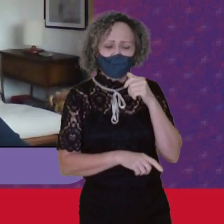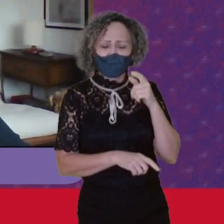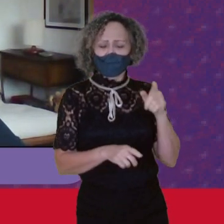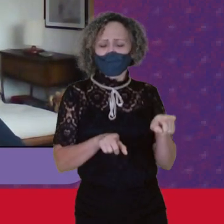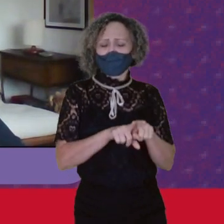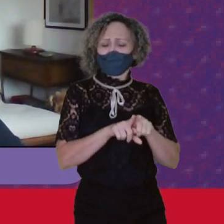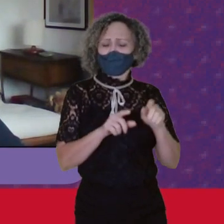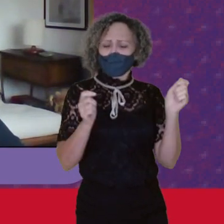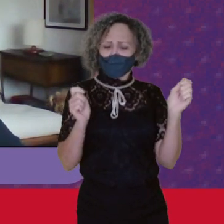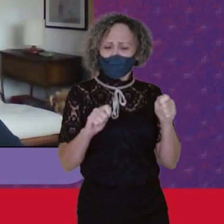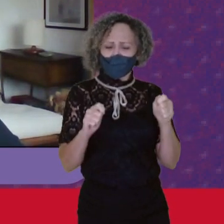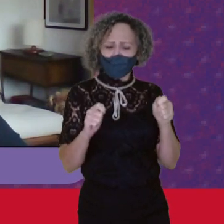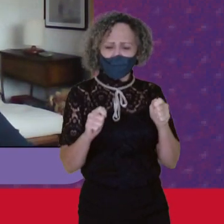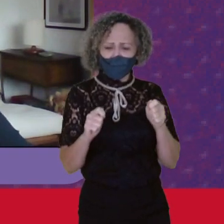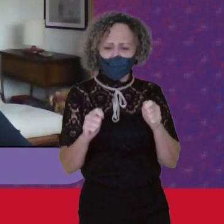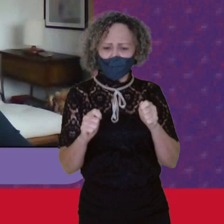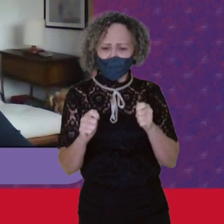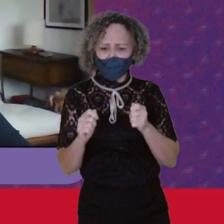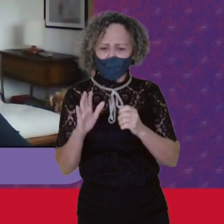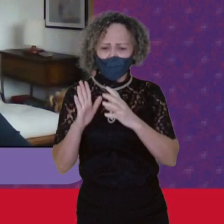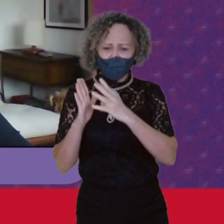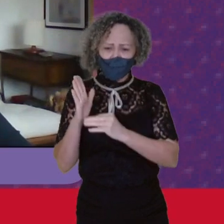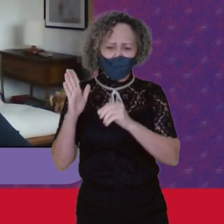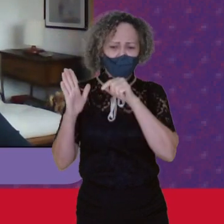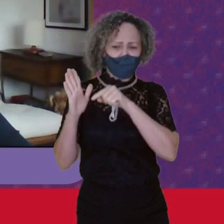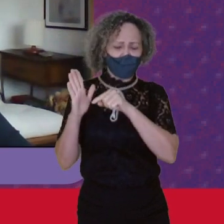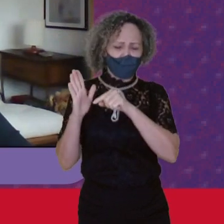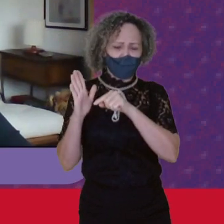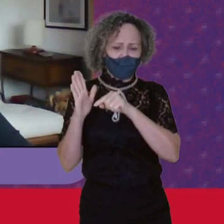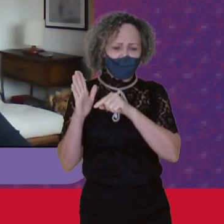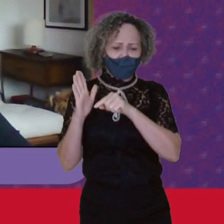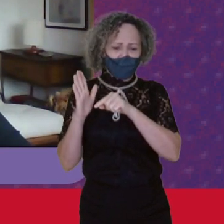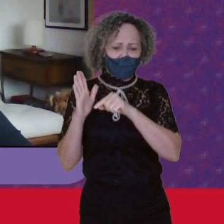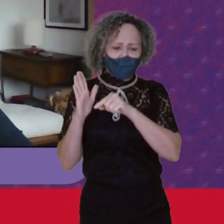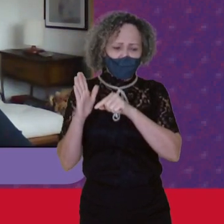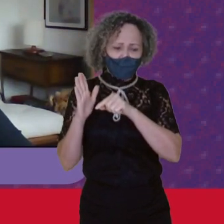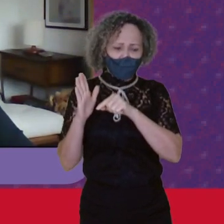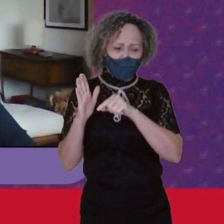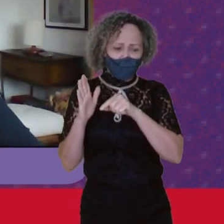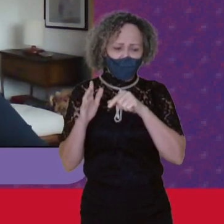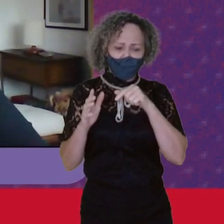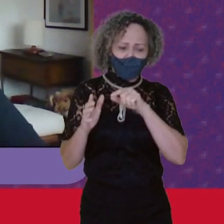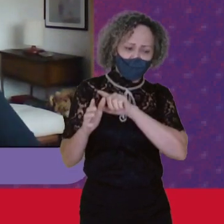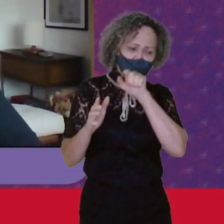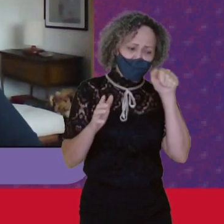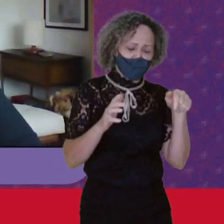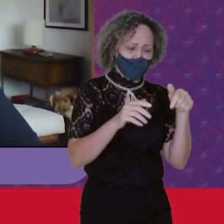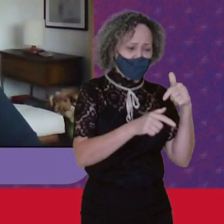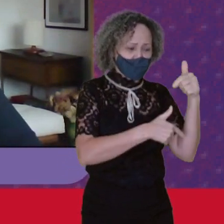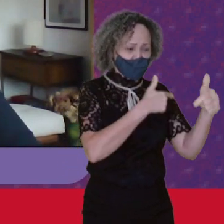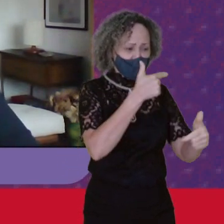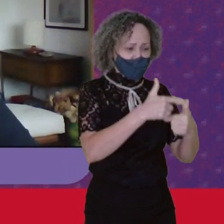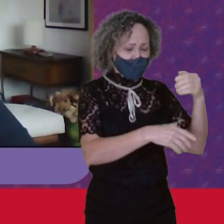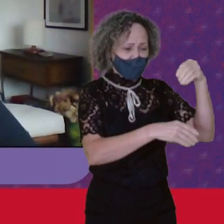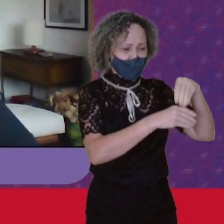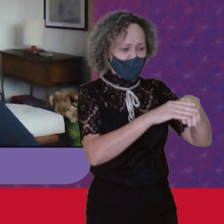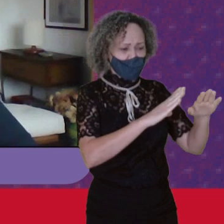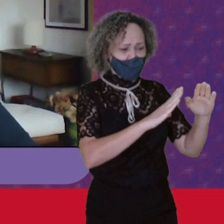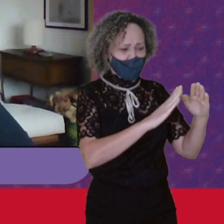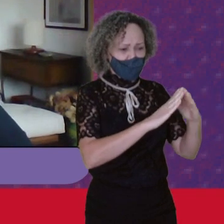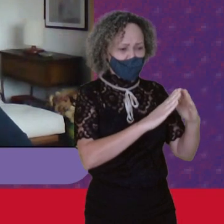Com o trabalho Com o trabalho doméstico Como é que você vê isso? Eu acho que sim